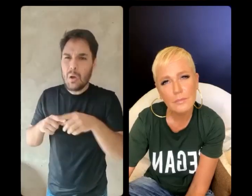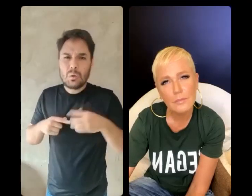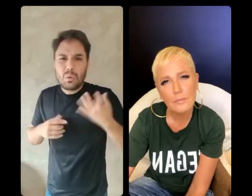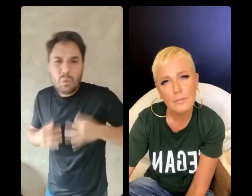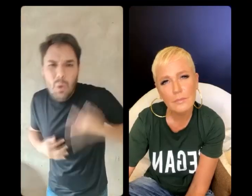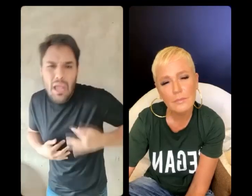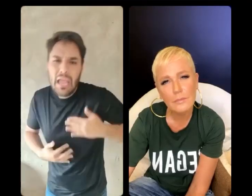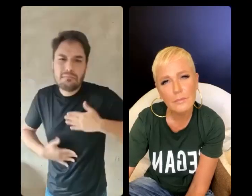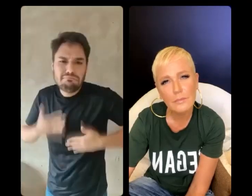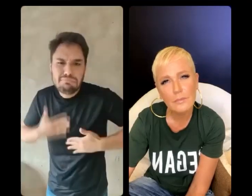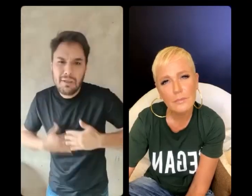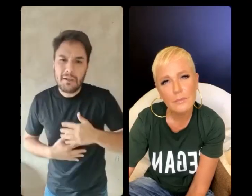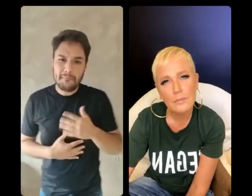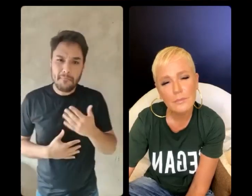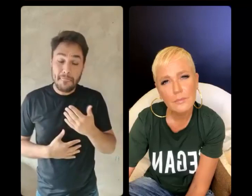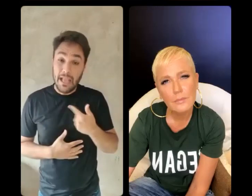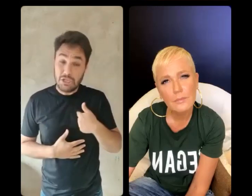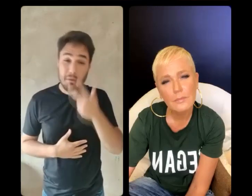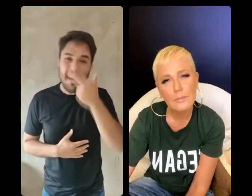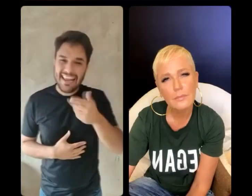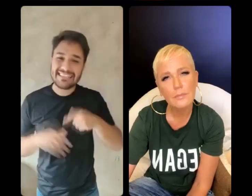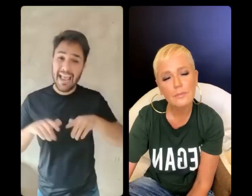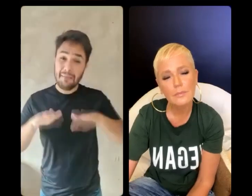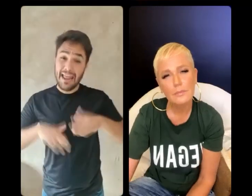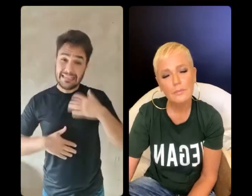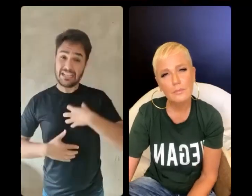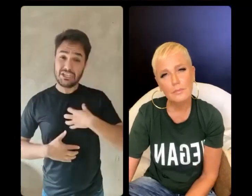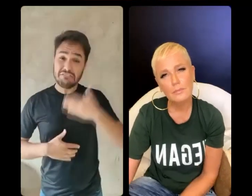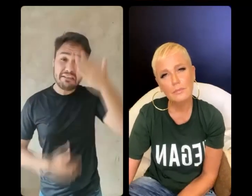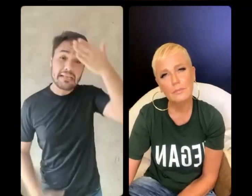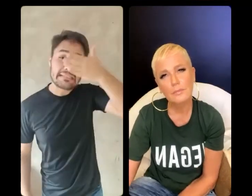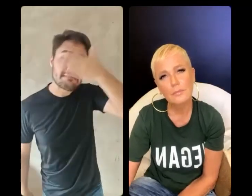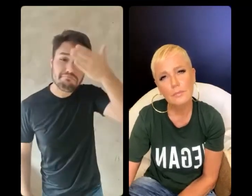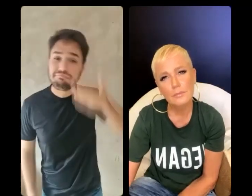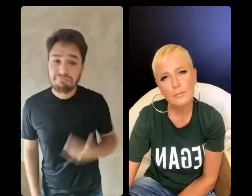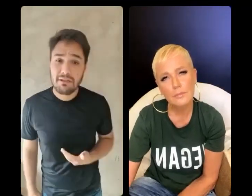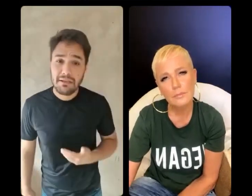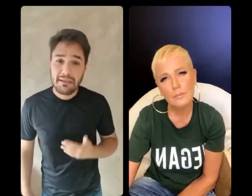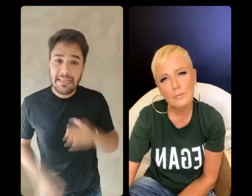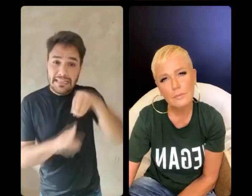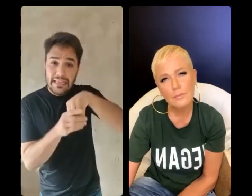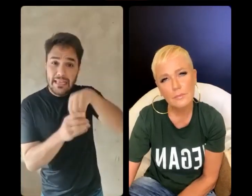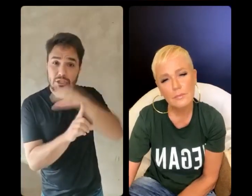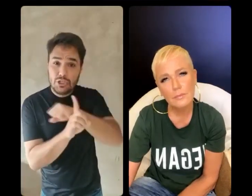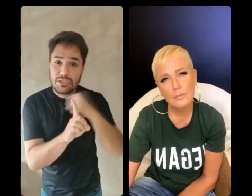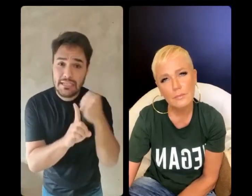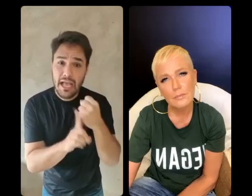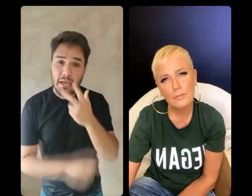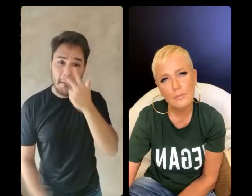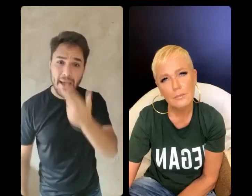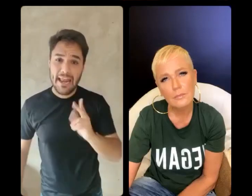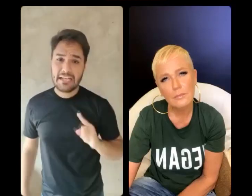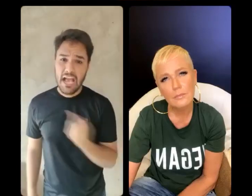Aquele filtro que a gente carrega nos olhos, né? Que faz que o nosso inconsciente, ele, como uma forma de defesa, ele coloca pra que a gente não se sinta